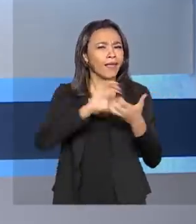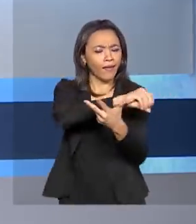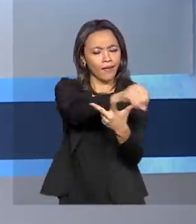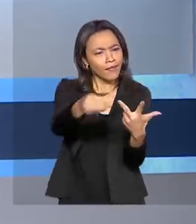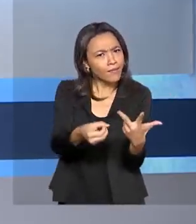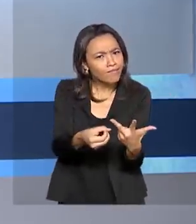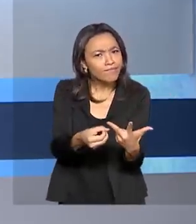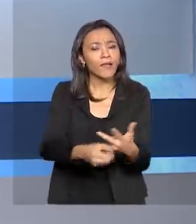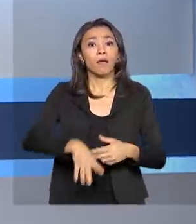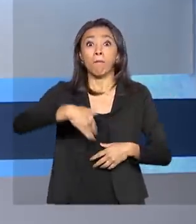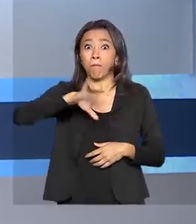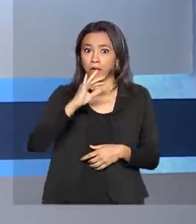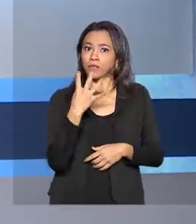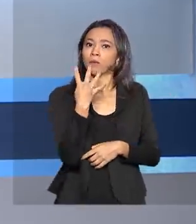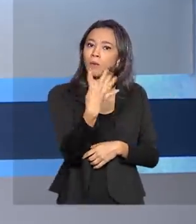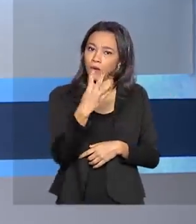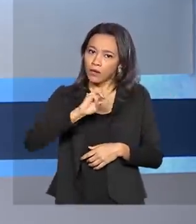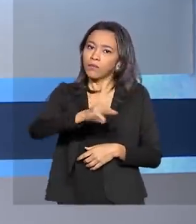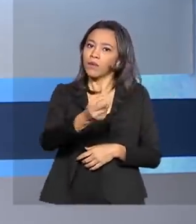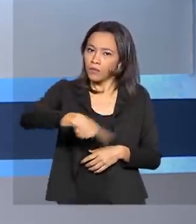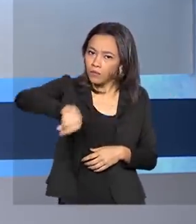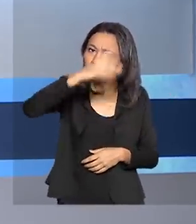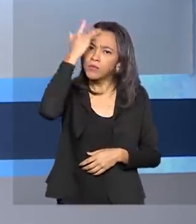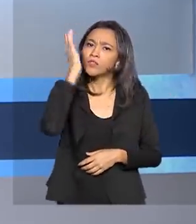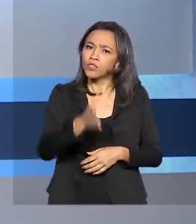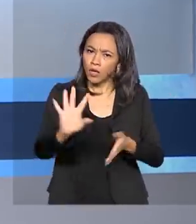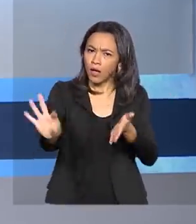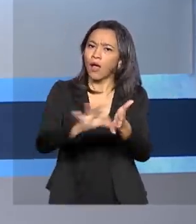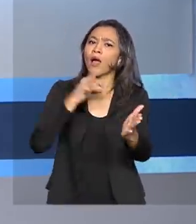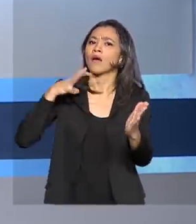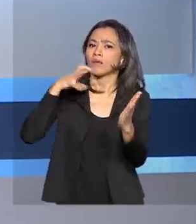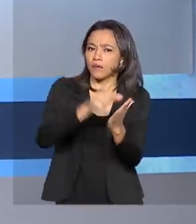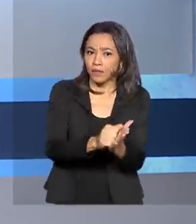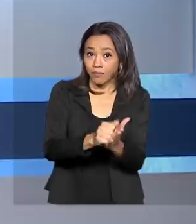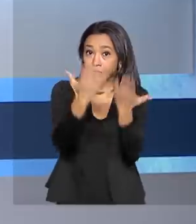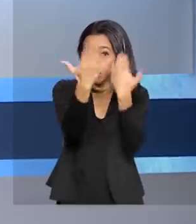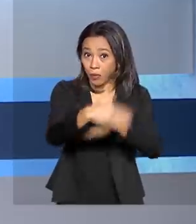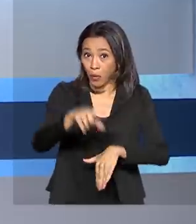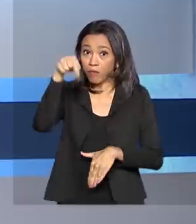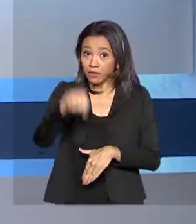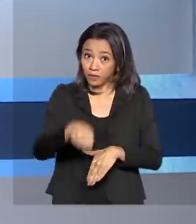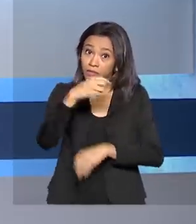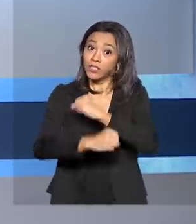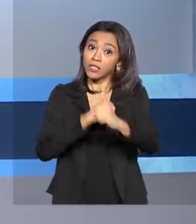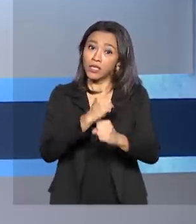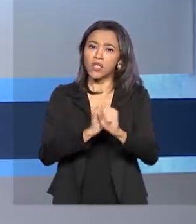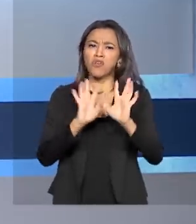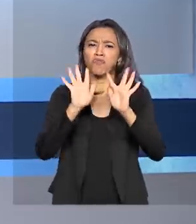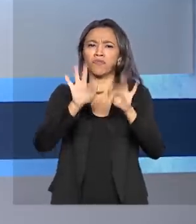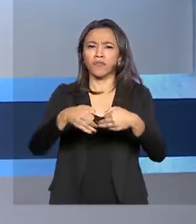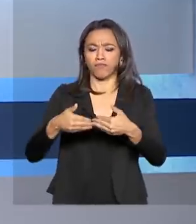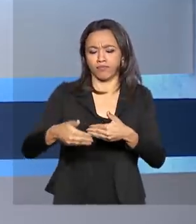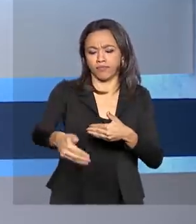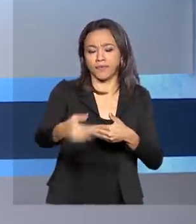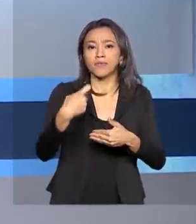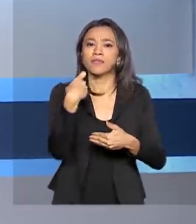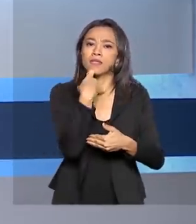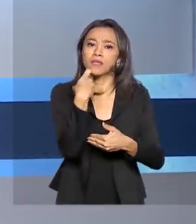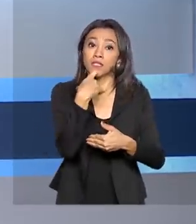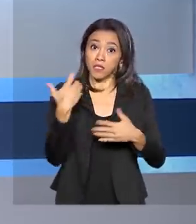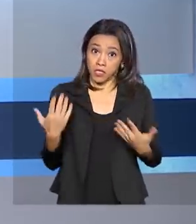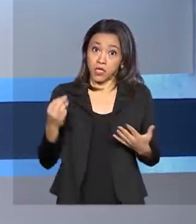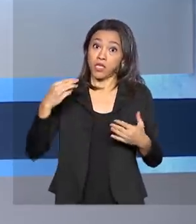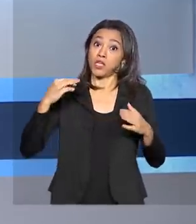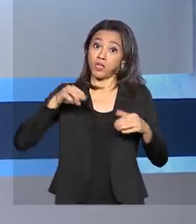de 4 milhões de pessoas já se inscreveram para o exame deste ano. O prazo termina na sexta-feira. E o Ministério da